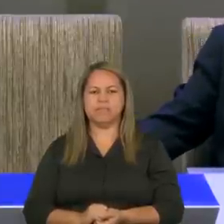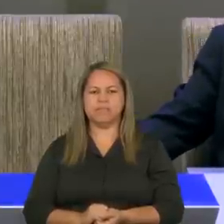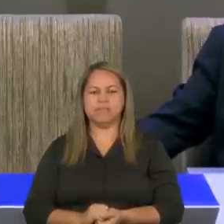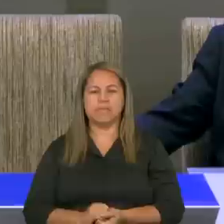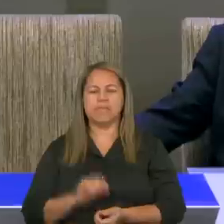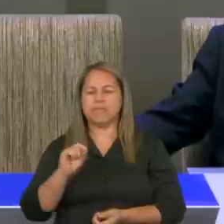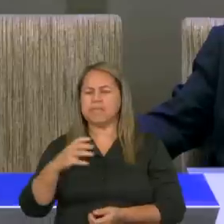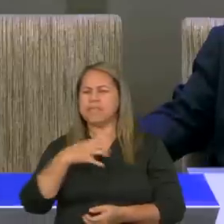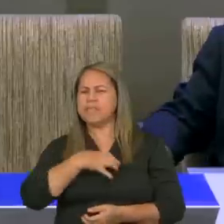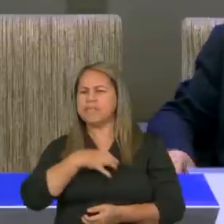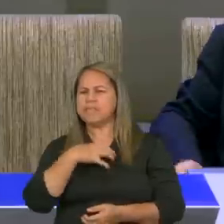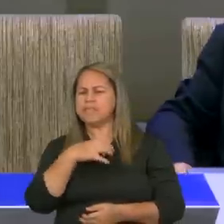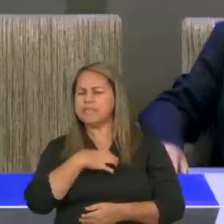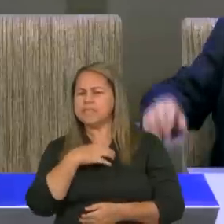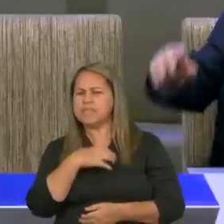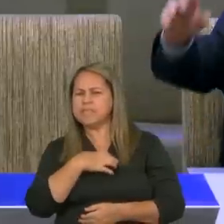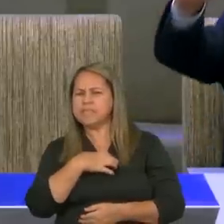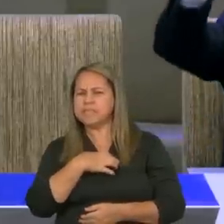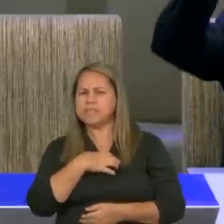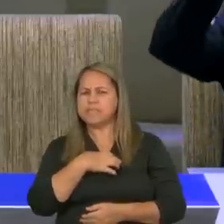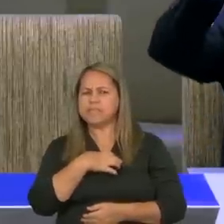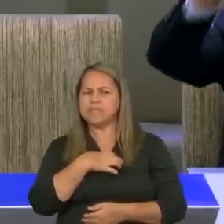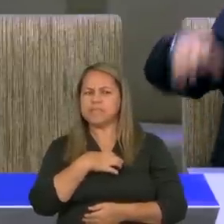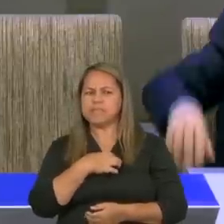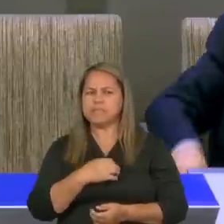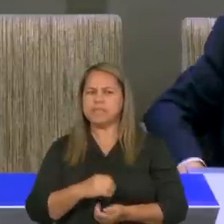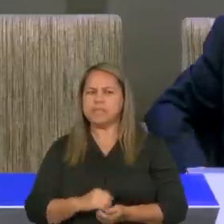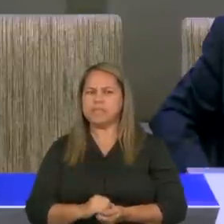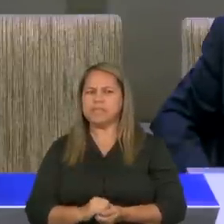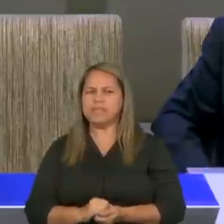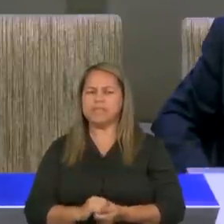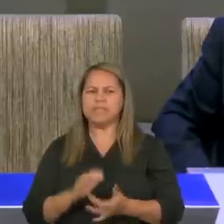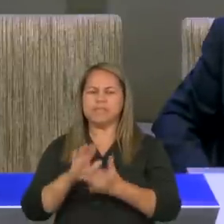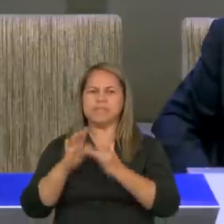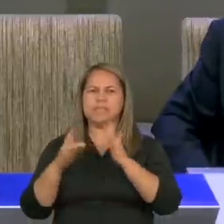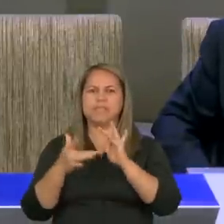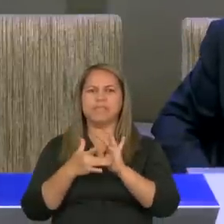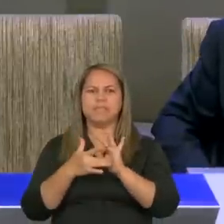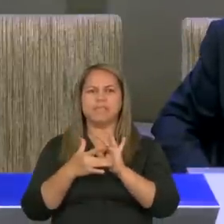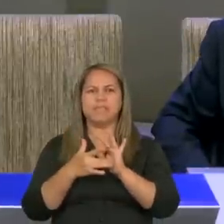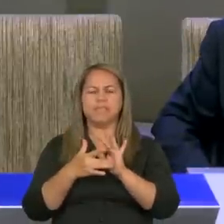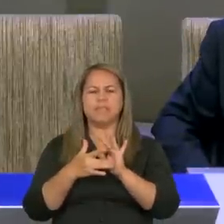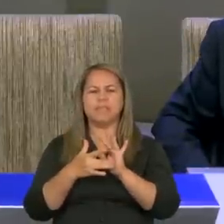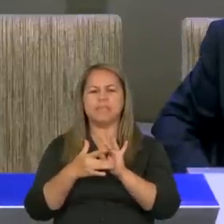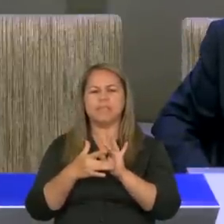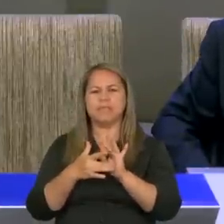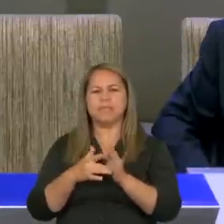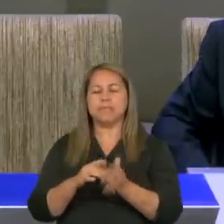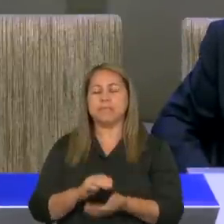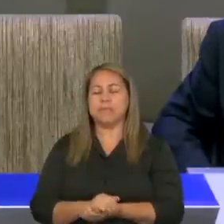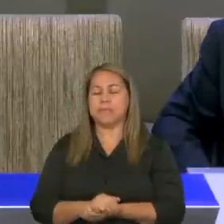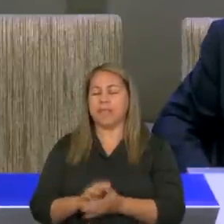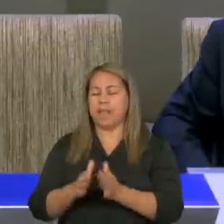sentindo, a presença, de Jesus, aqui, aleluia, que a nossa alma,